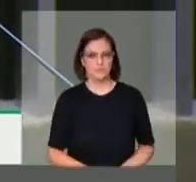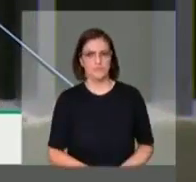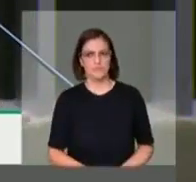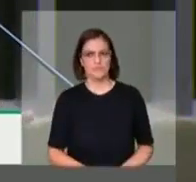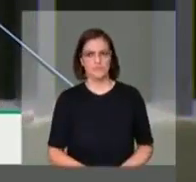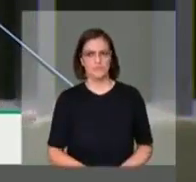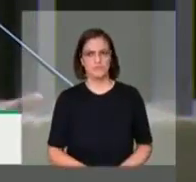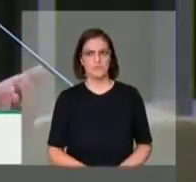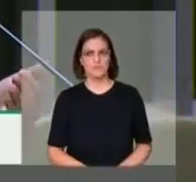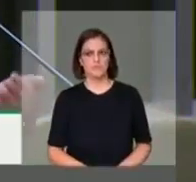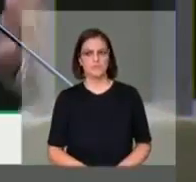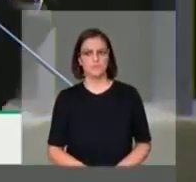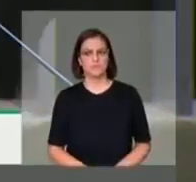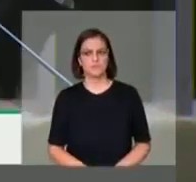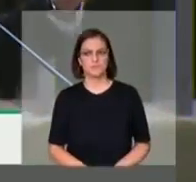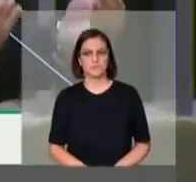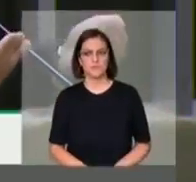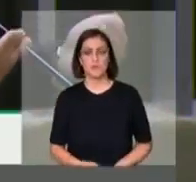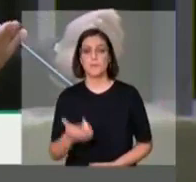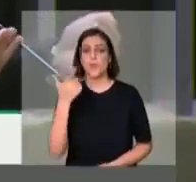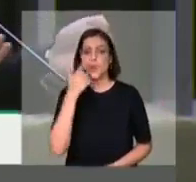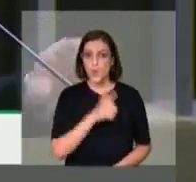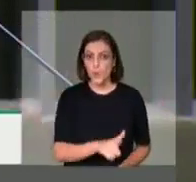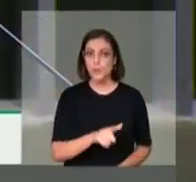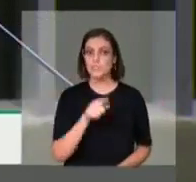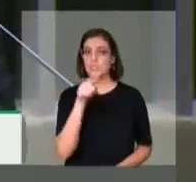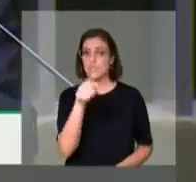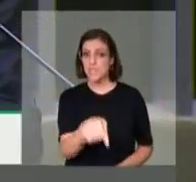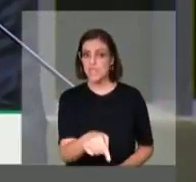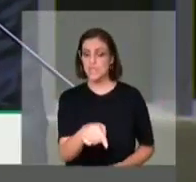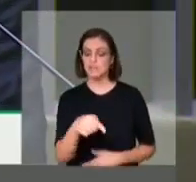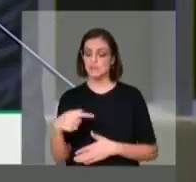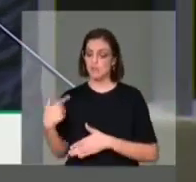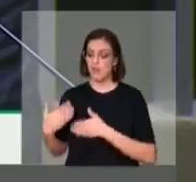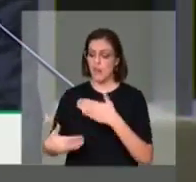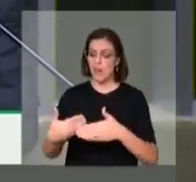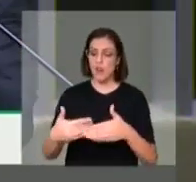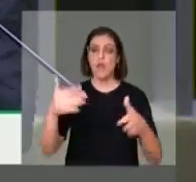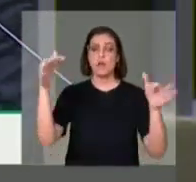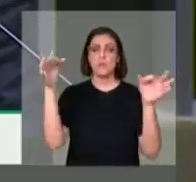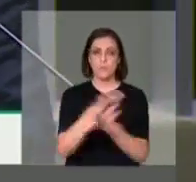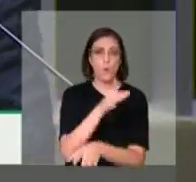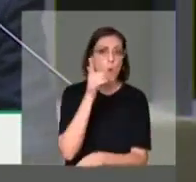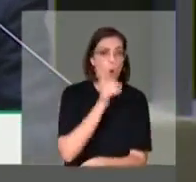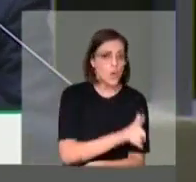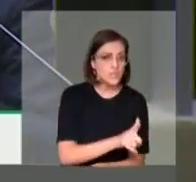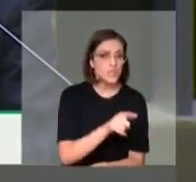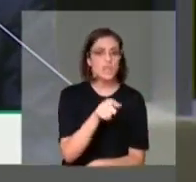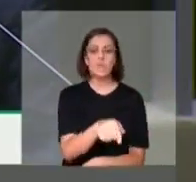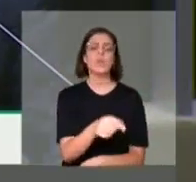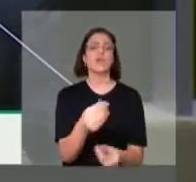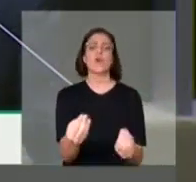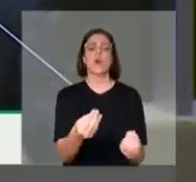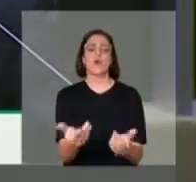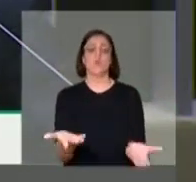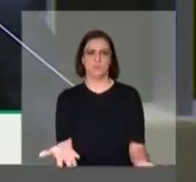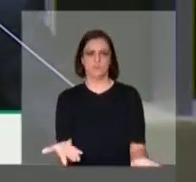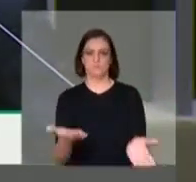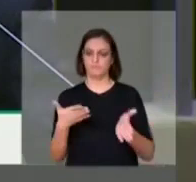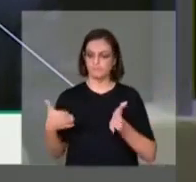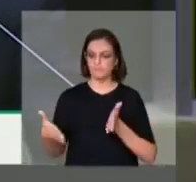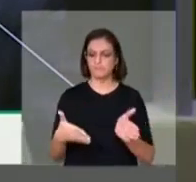Certamente, para chegarmos a esse lugar, para construirmos esse Brasil, é indispensável,